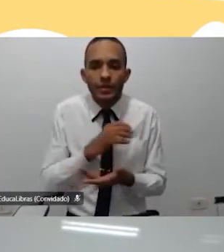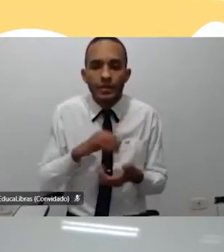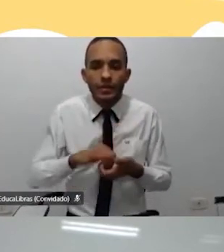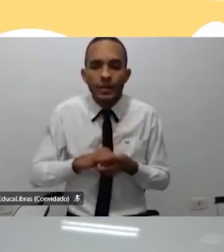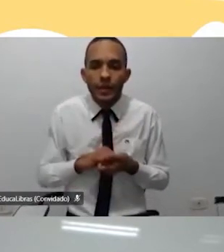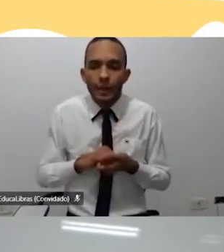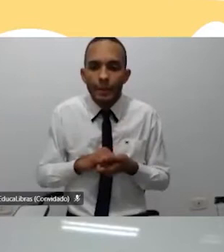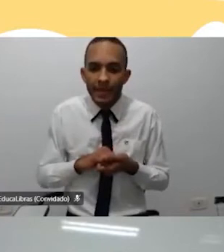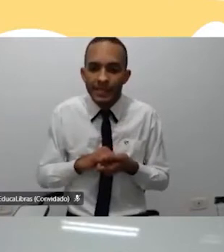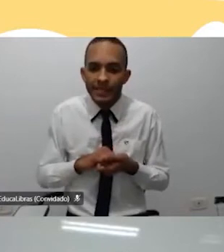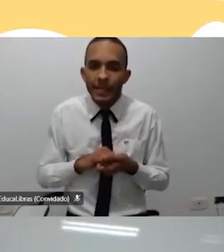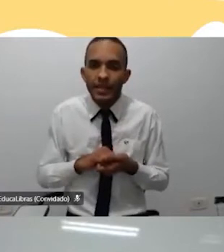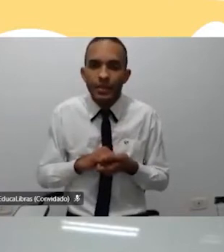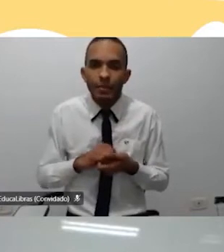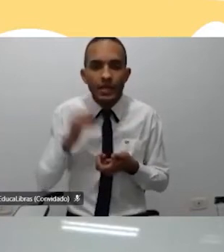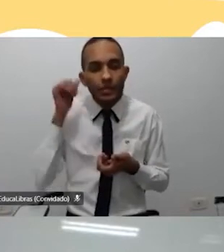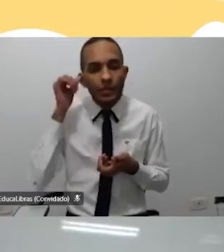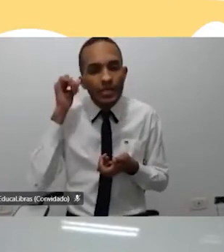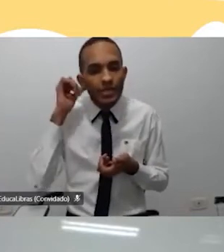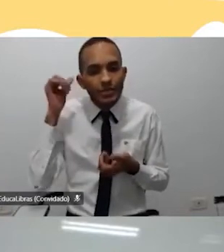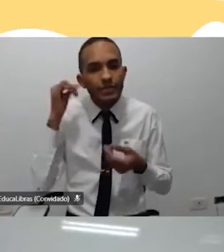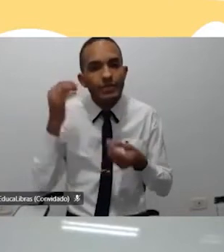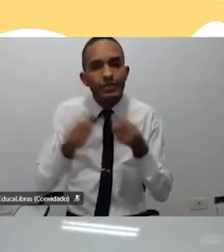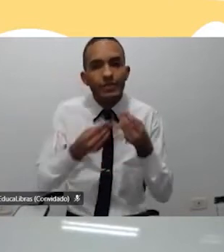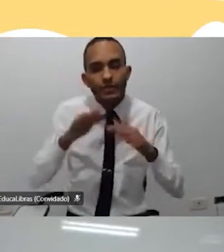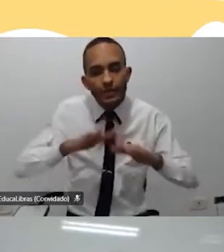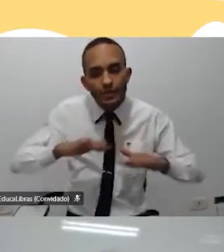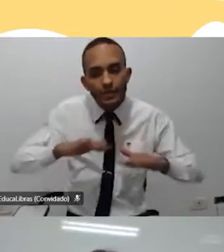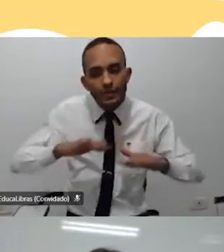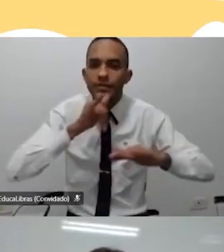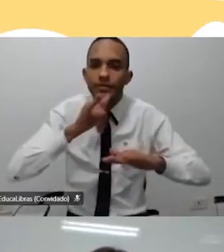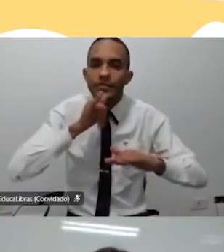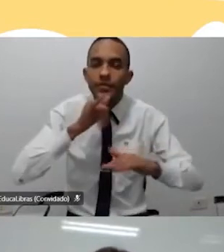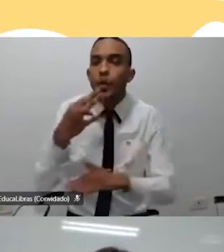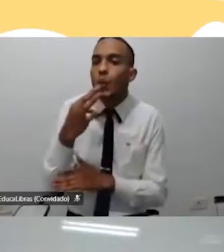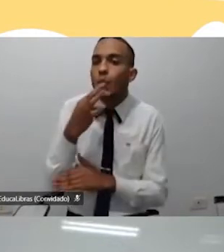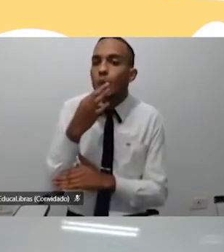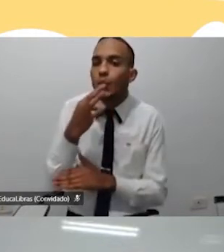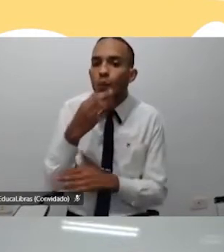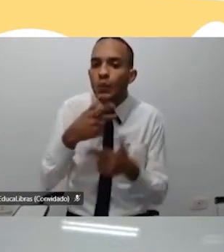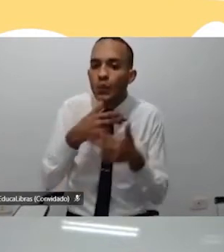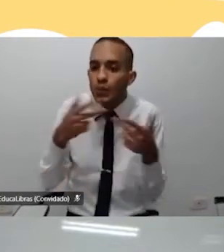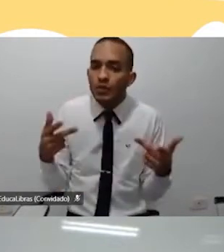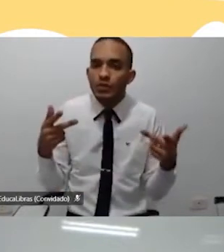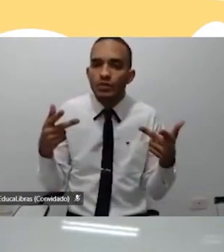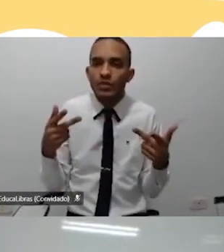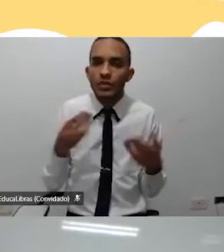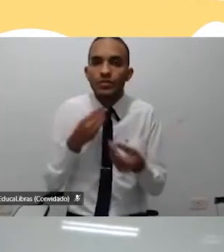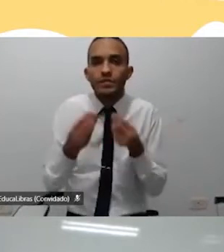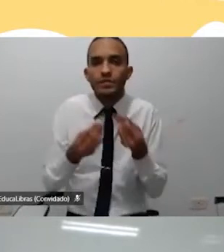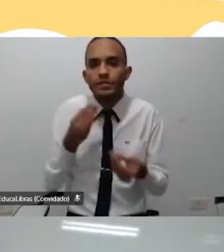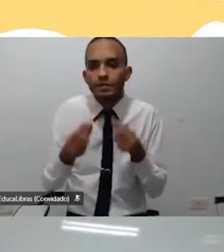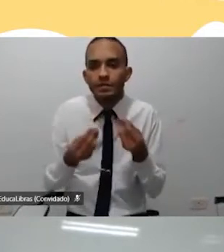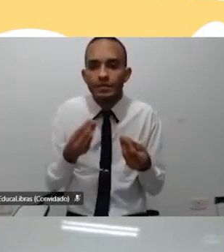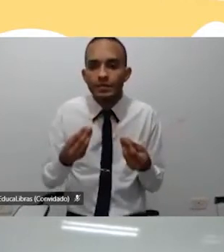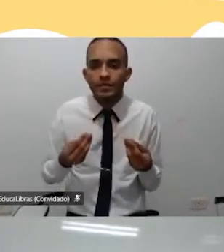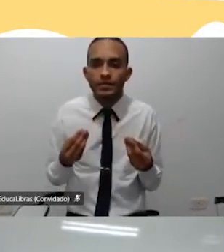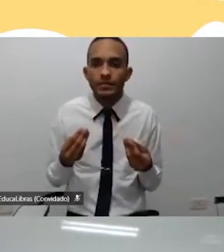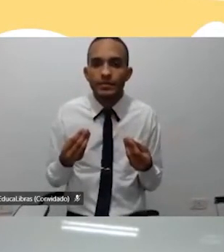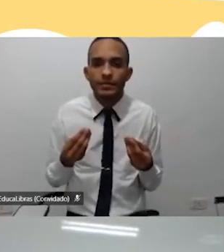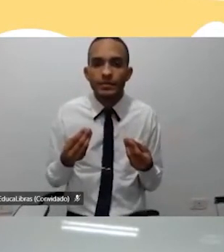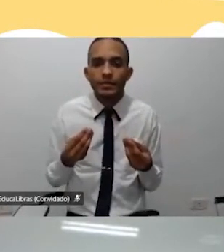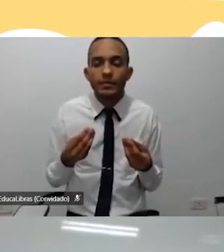o que tem funcionado para transformar informação em conhecimento, é a participação dos alunos.